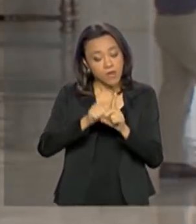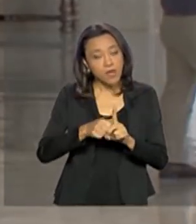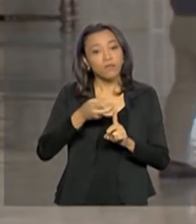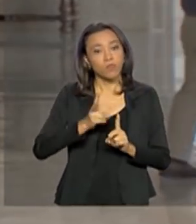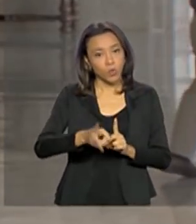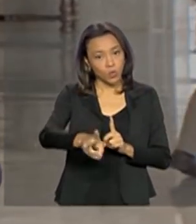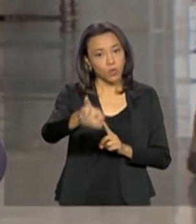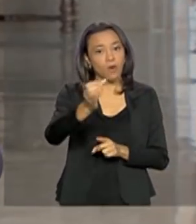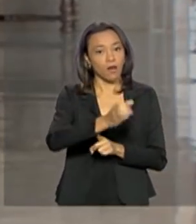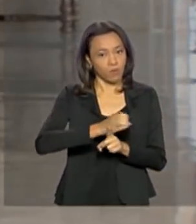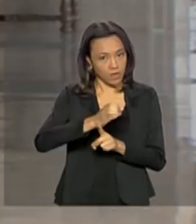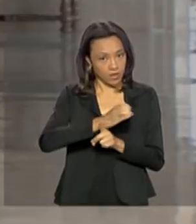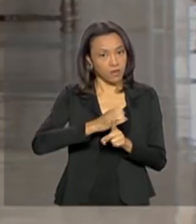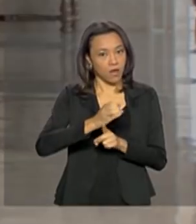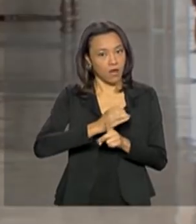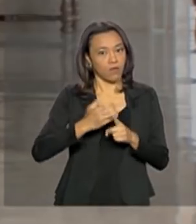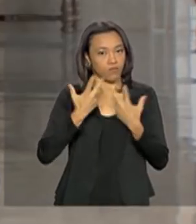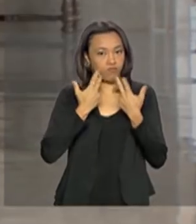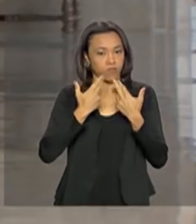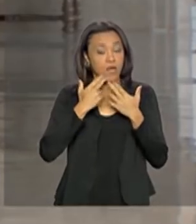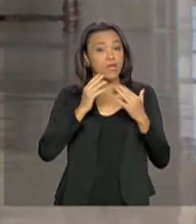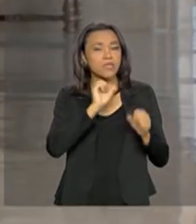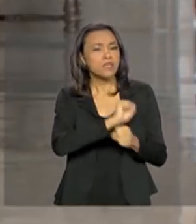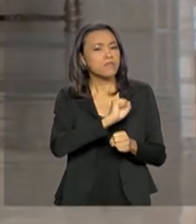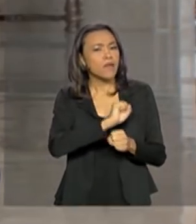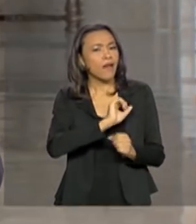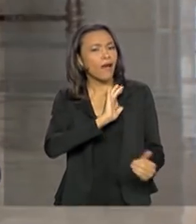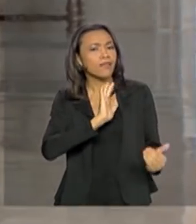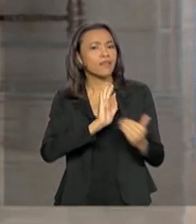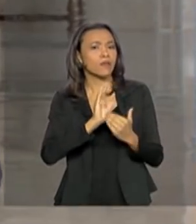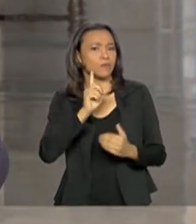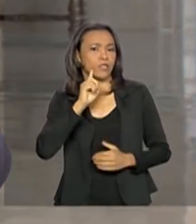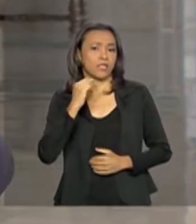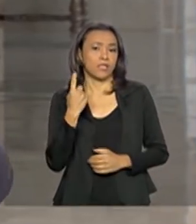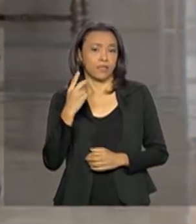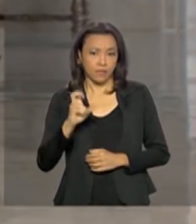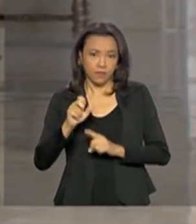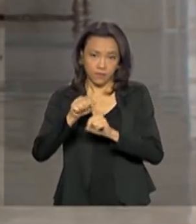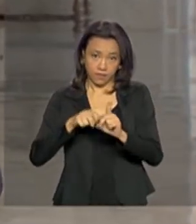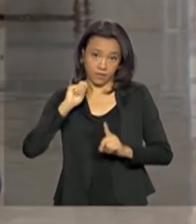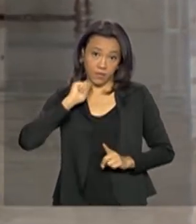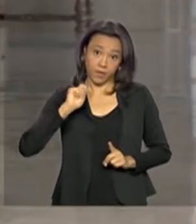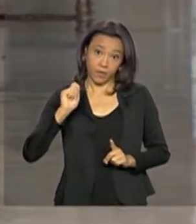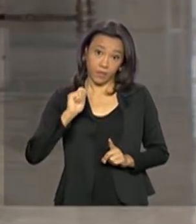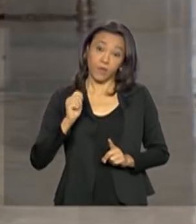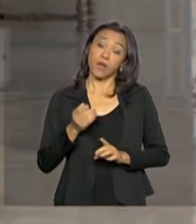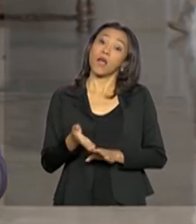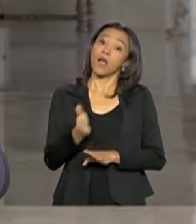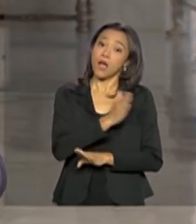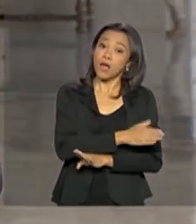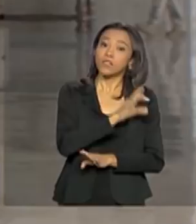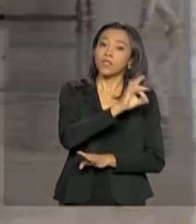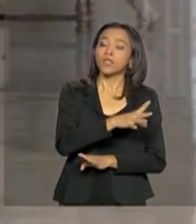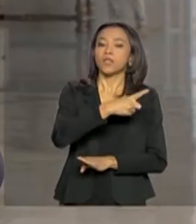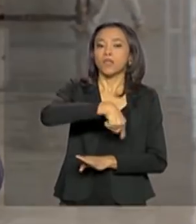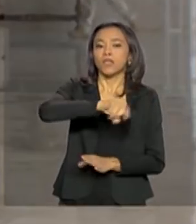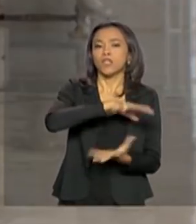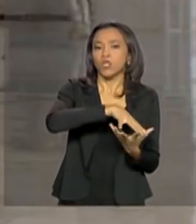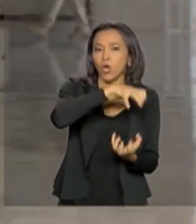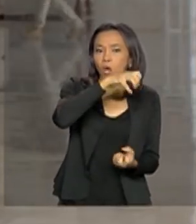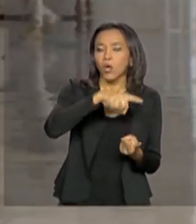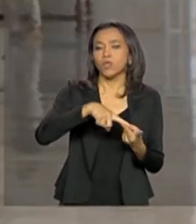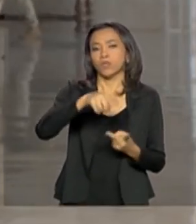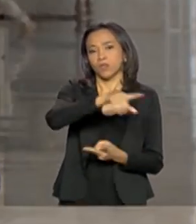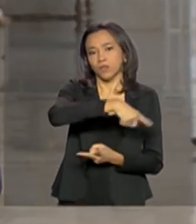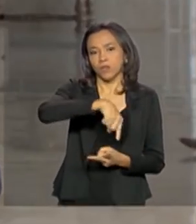vacinação das crianças em dia, mas vamos aguardar até o dia 15 de abril. Até lá, apenas idosos e pessoas profissionais da saúde vão